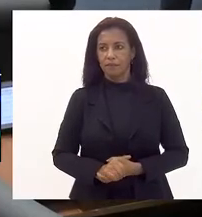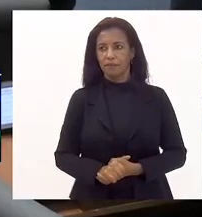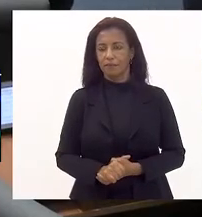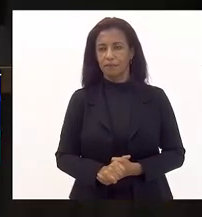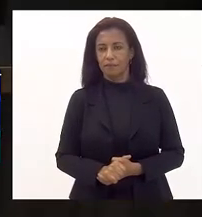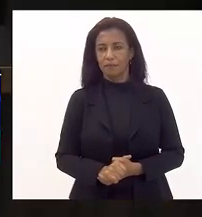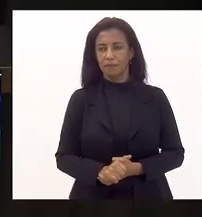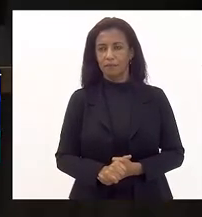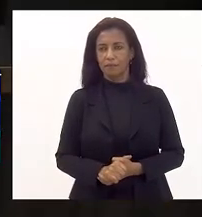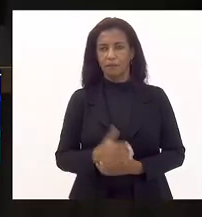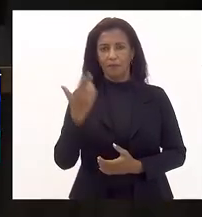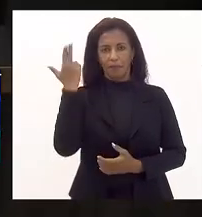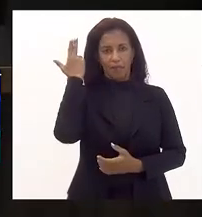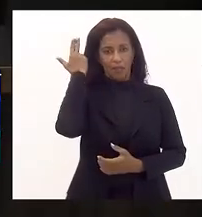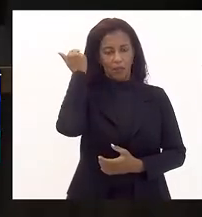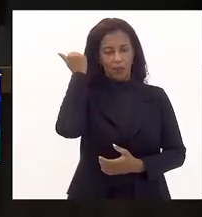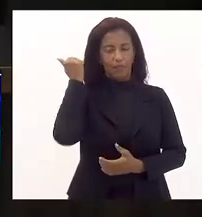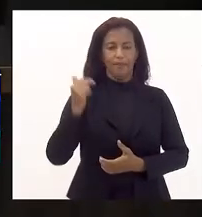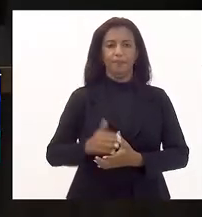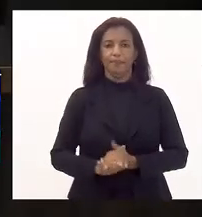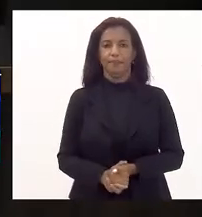Deputado Eliomar Coelho.